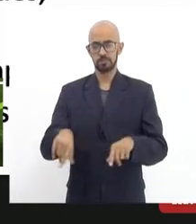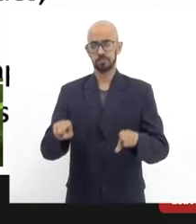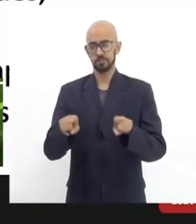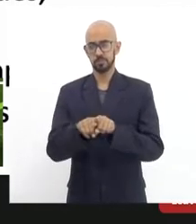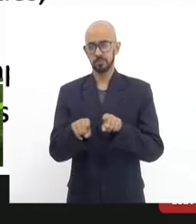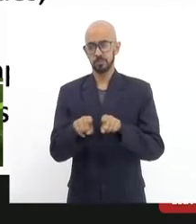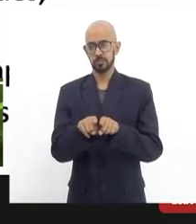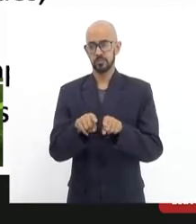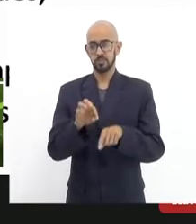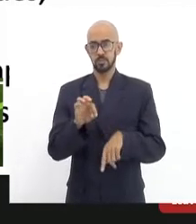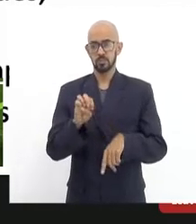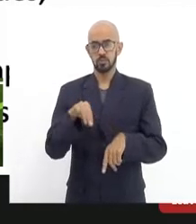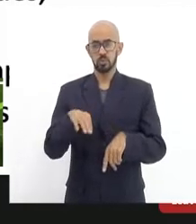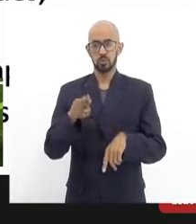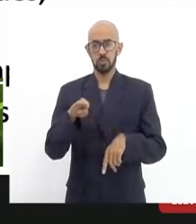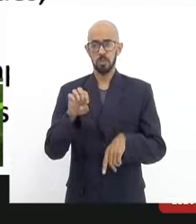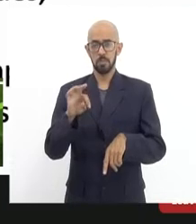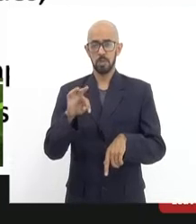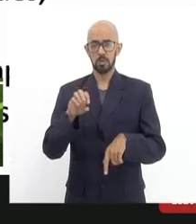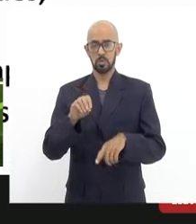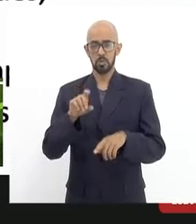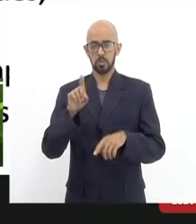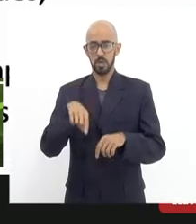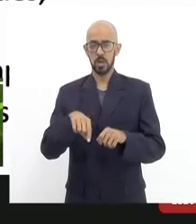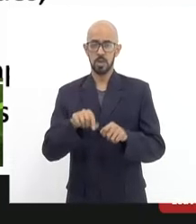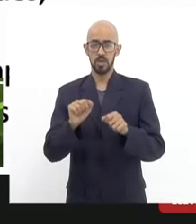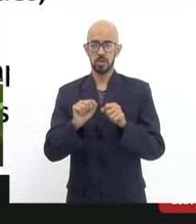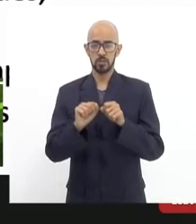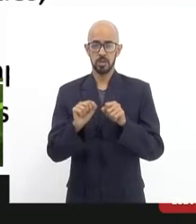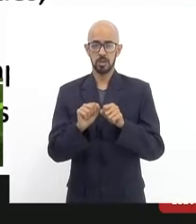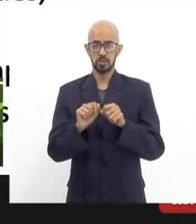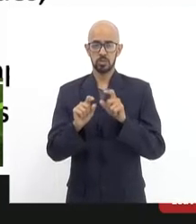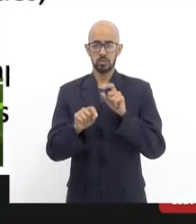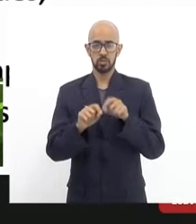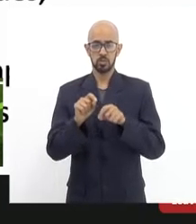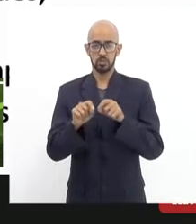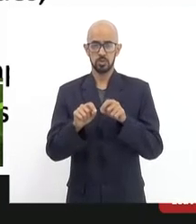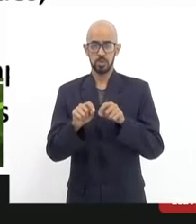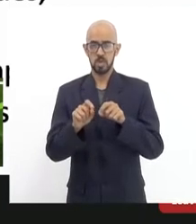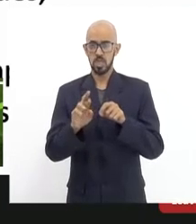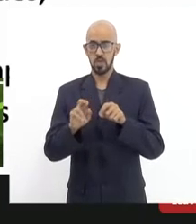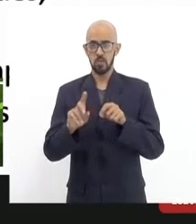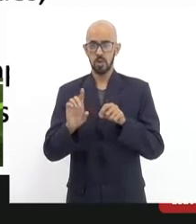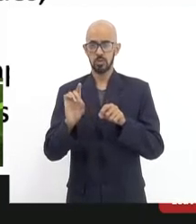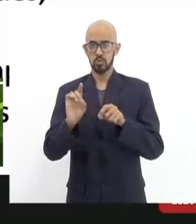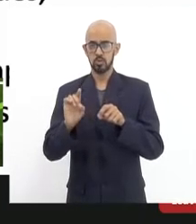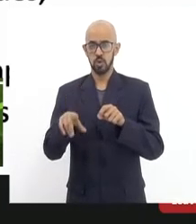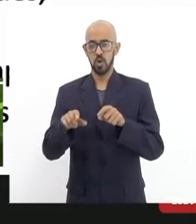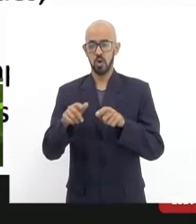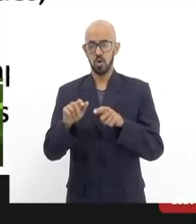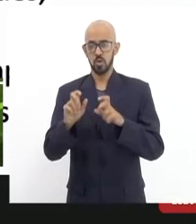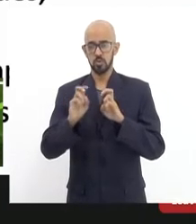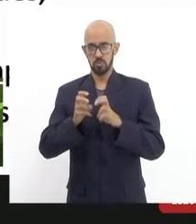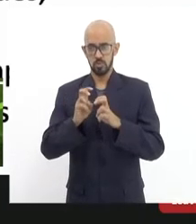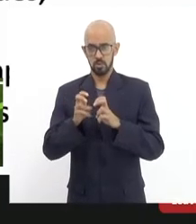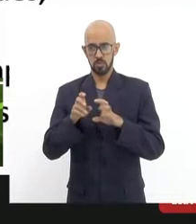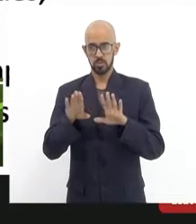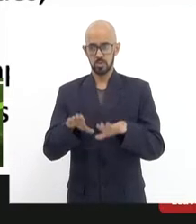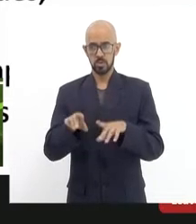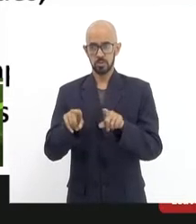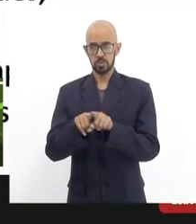tombamento, ele é feito de, ele não só toma os bondes como tomba as vias, como ele tomba